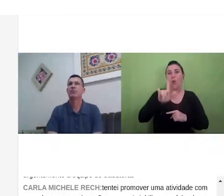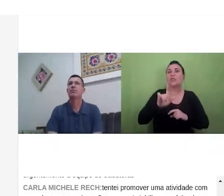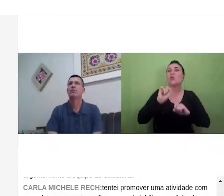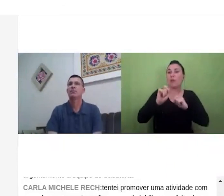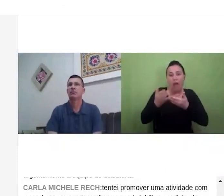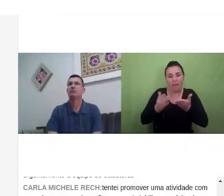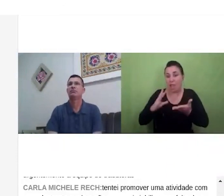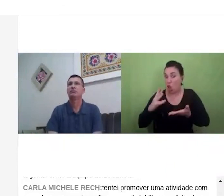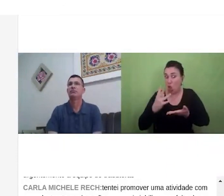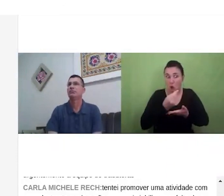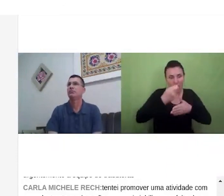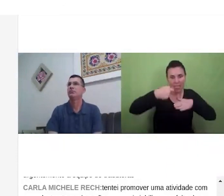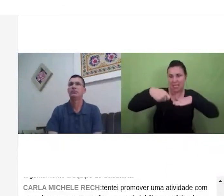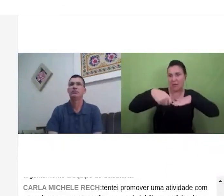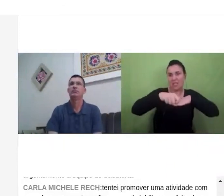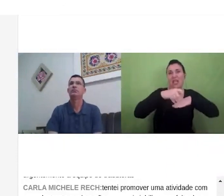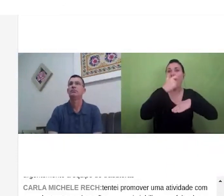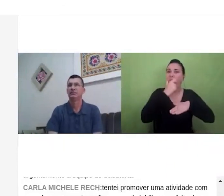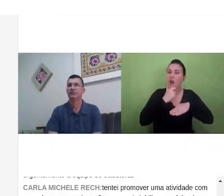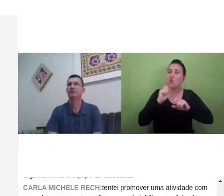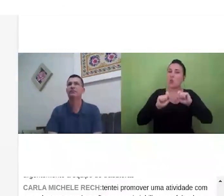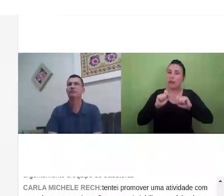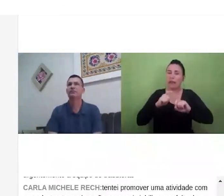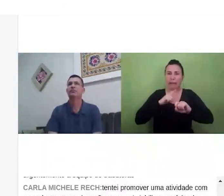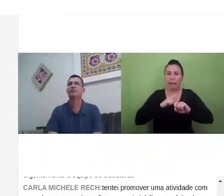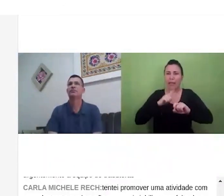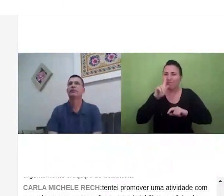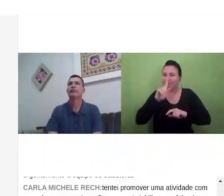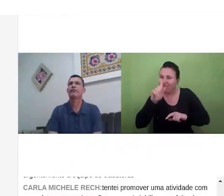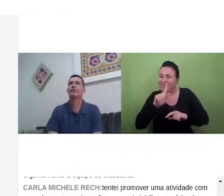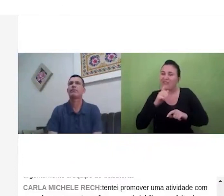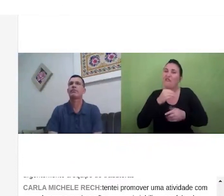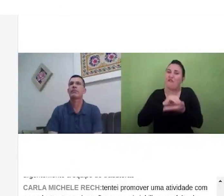acho que nós temos um déficit né de intérpretes né